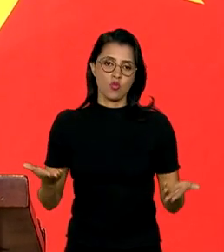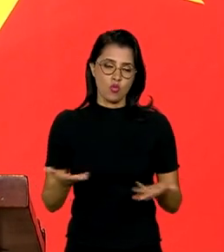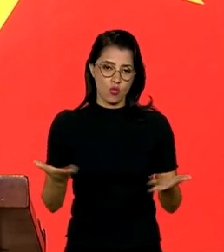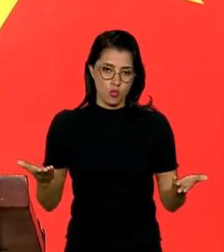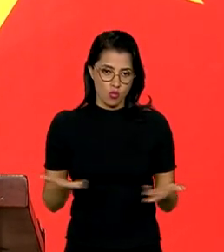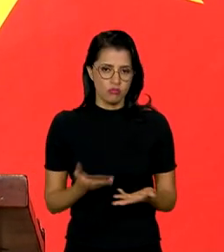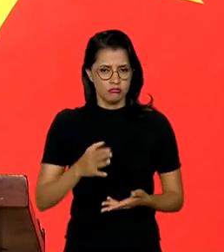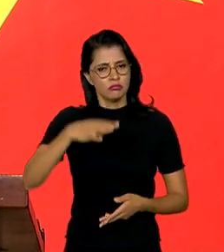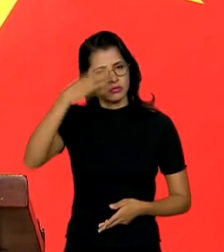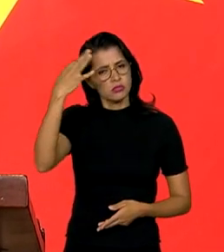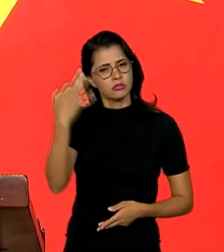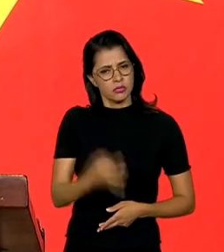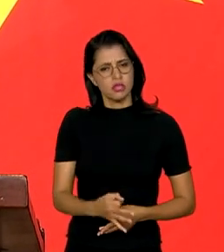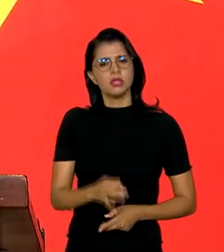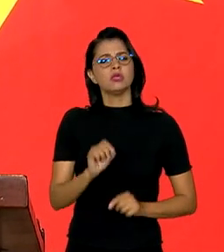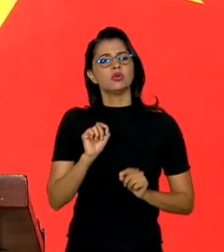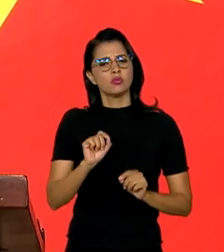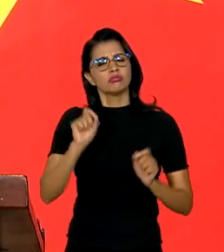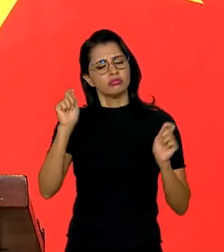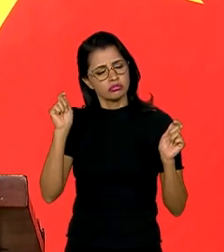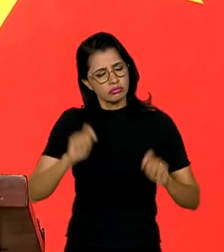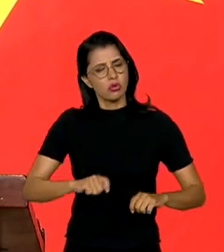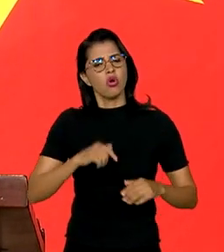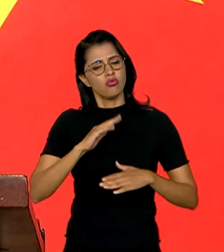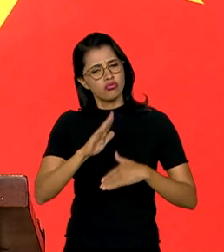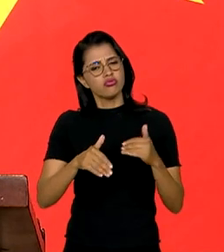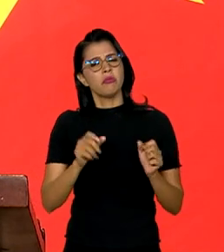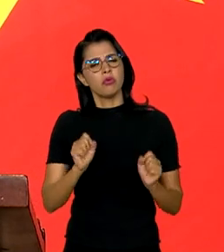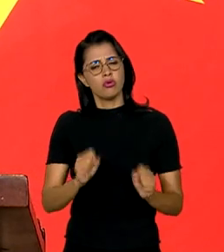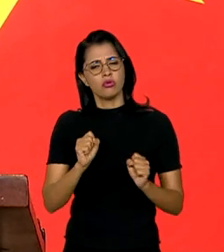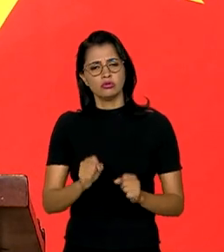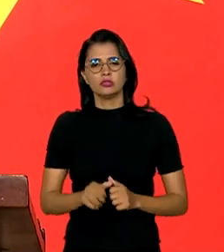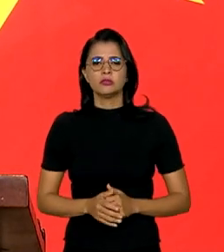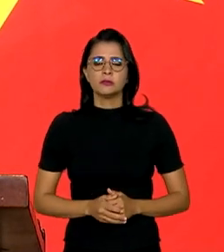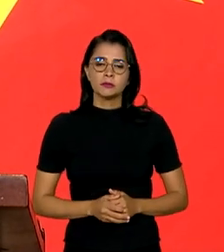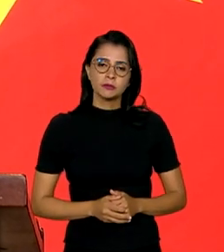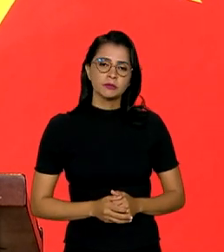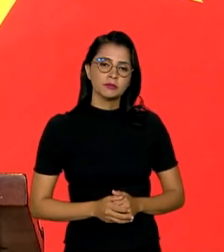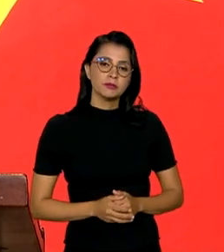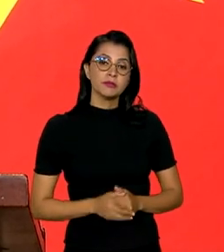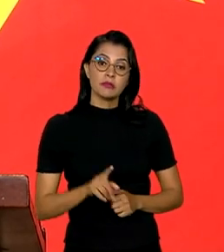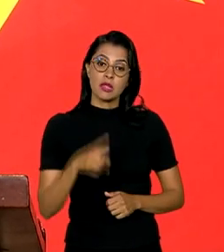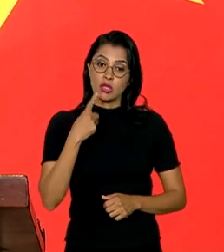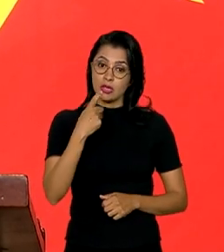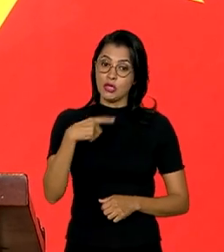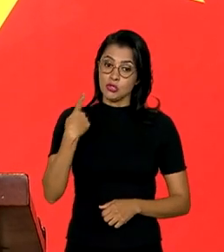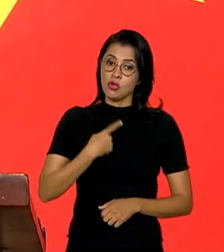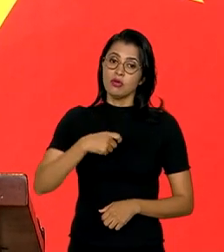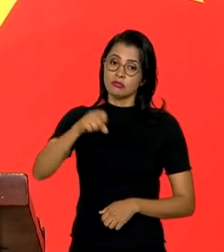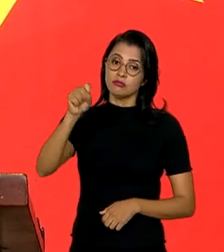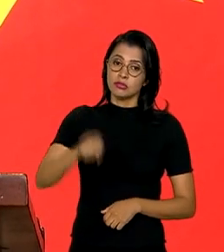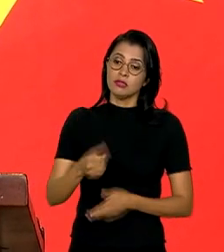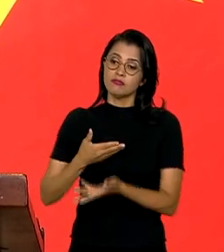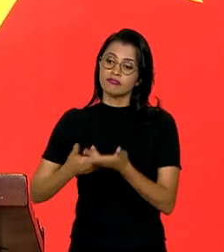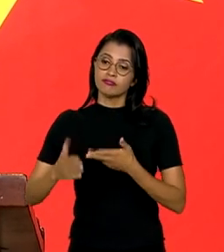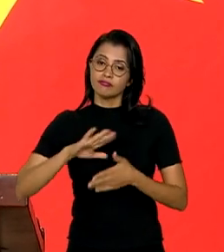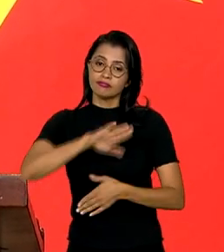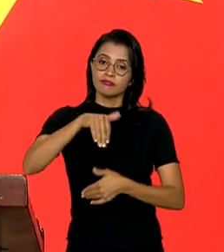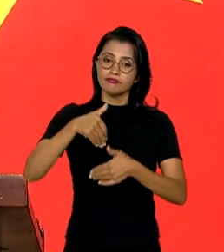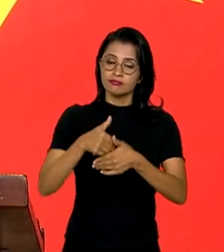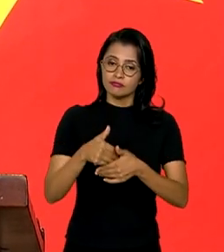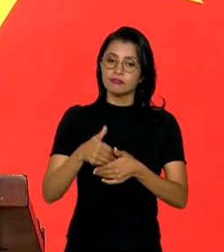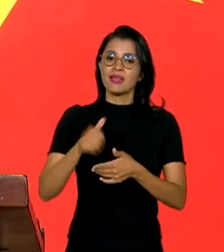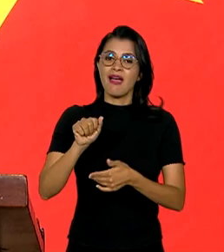certeza que é possível avançar. É do nosso interesse aproximar o Mercosul da